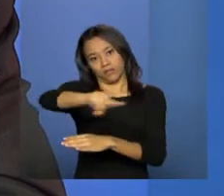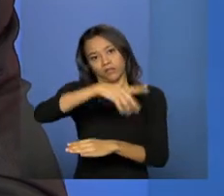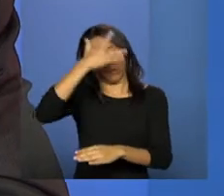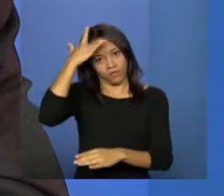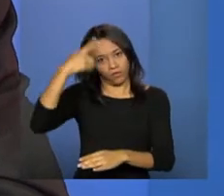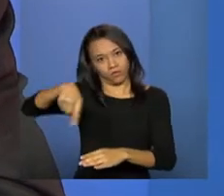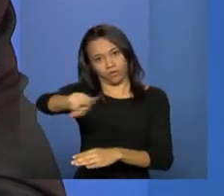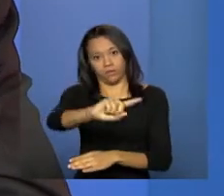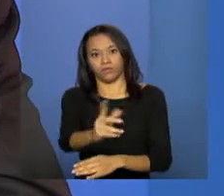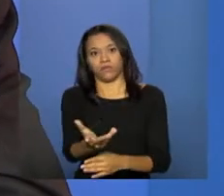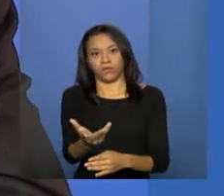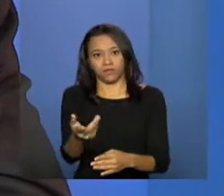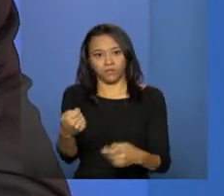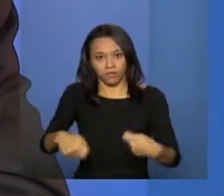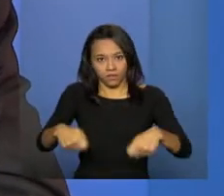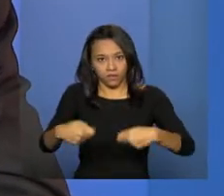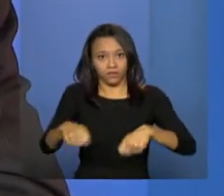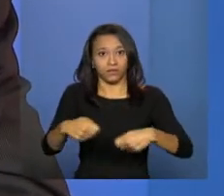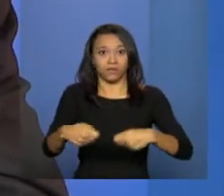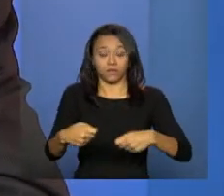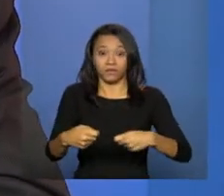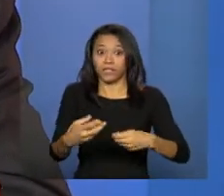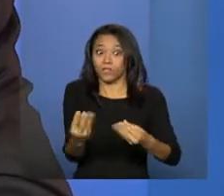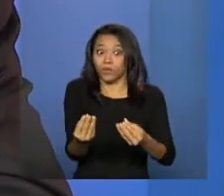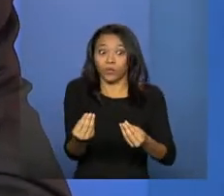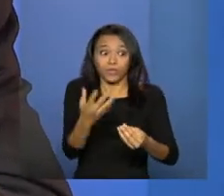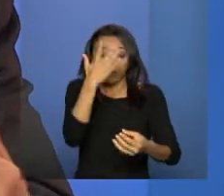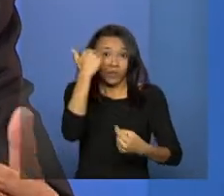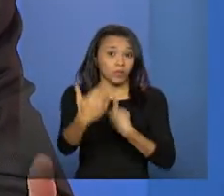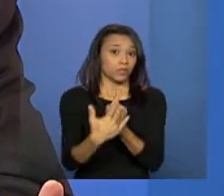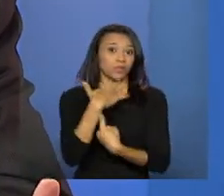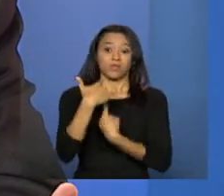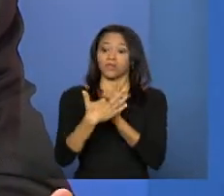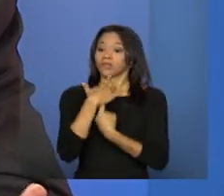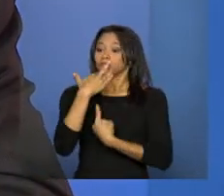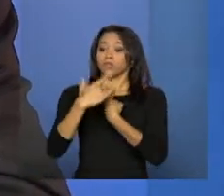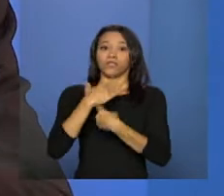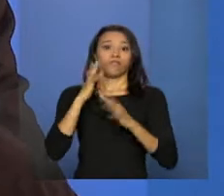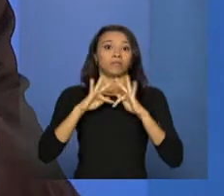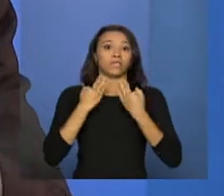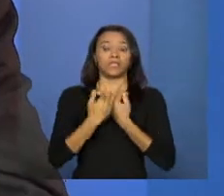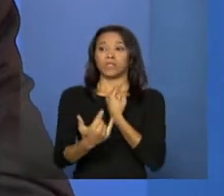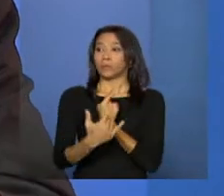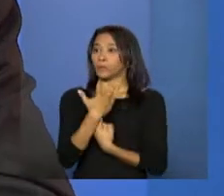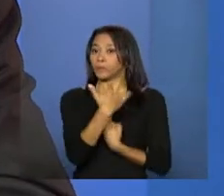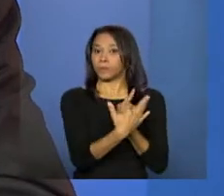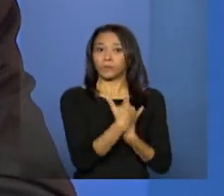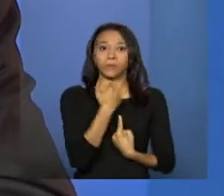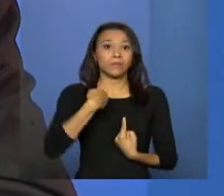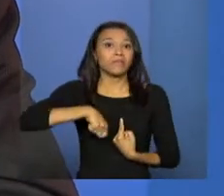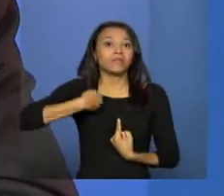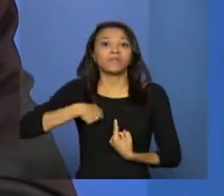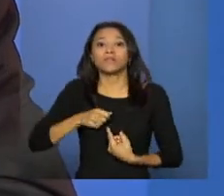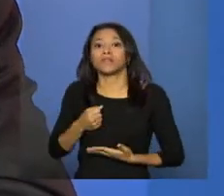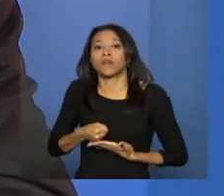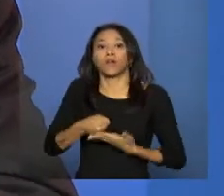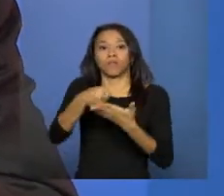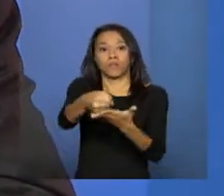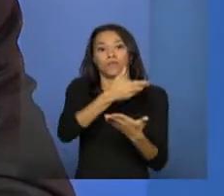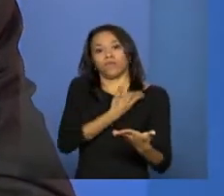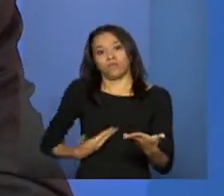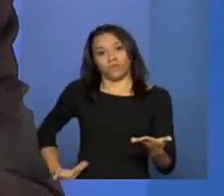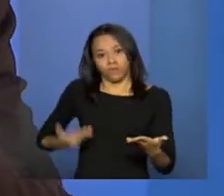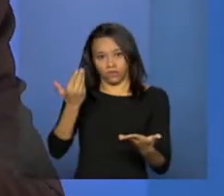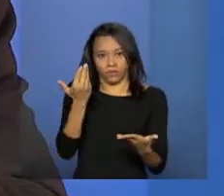área, demandas de famílias e pessoas que requerem proteção do Estado brasileiro,